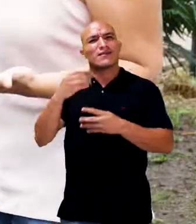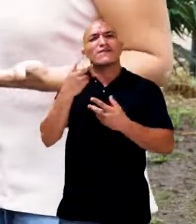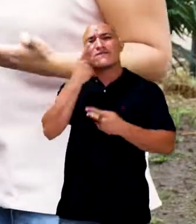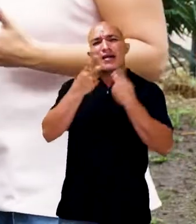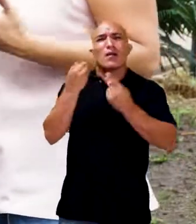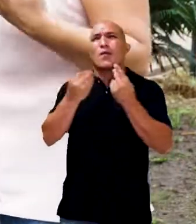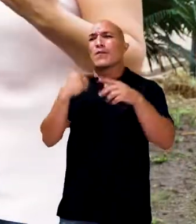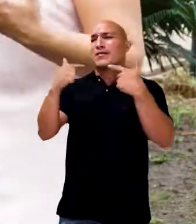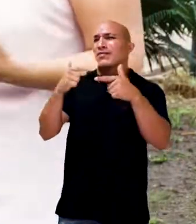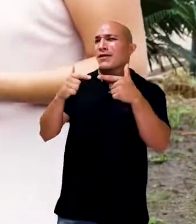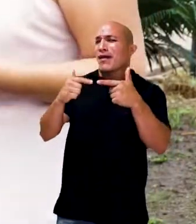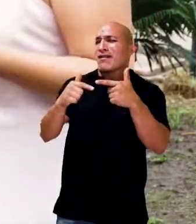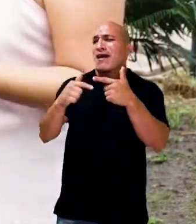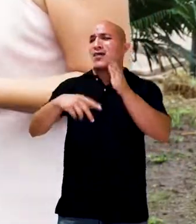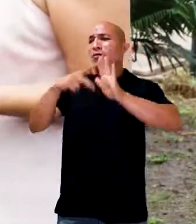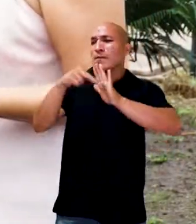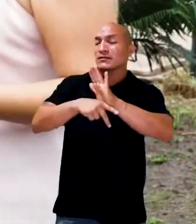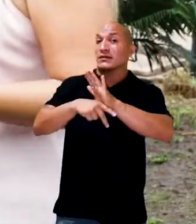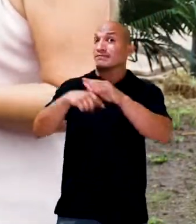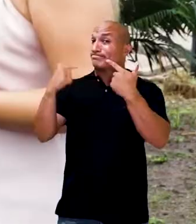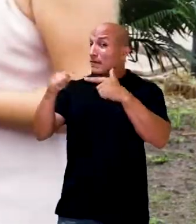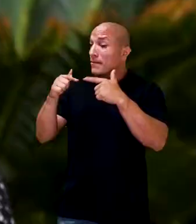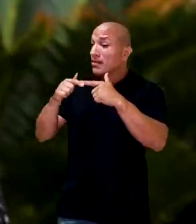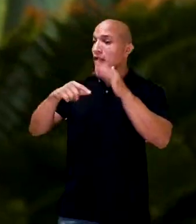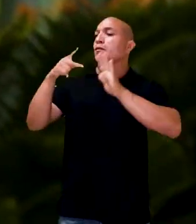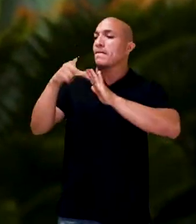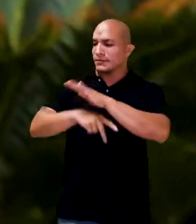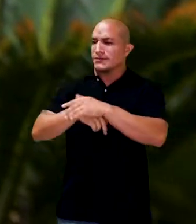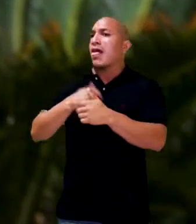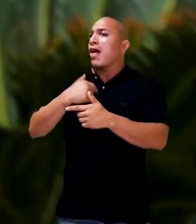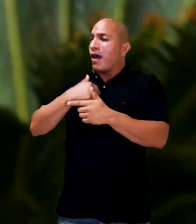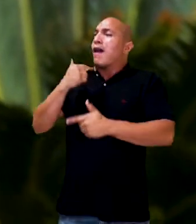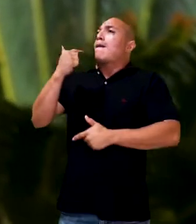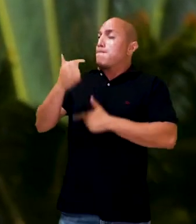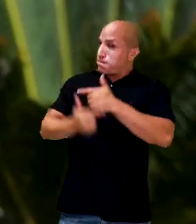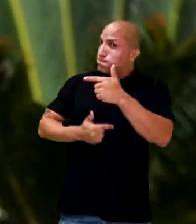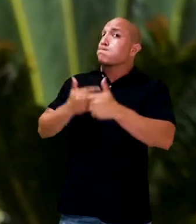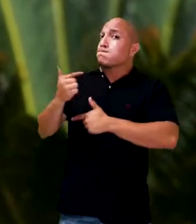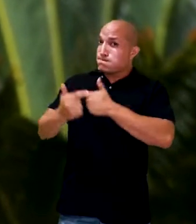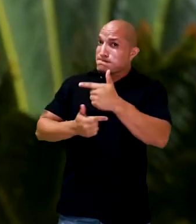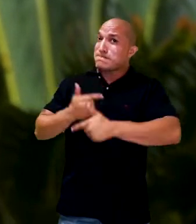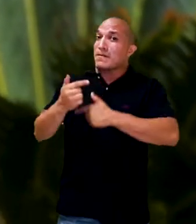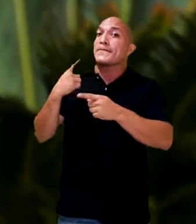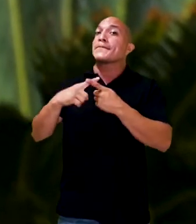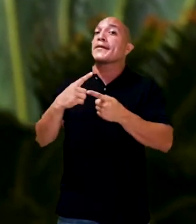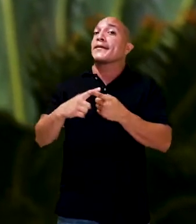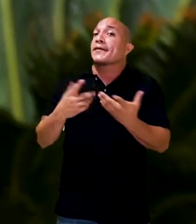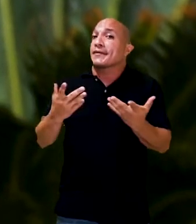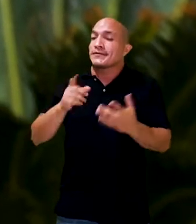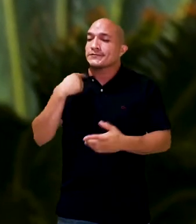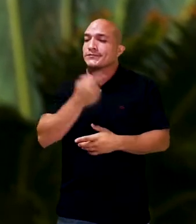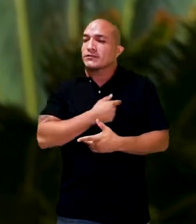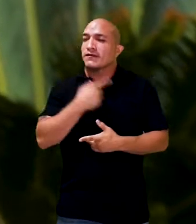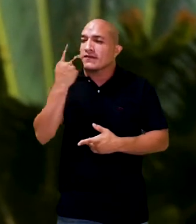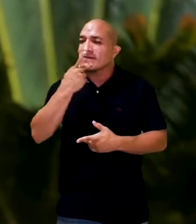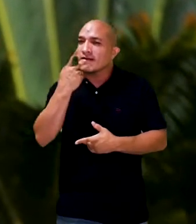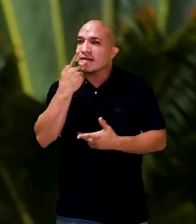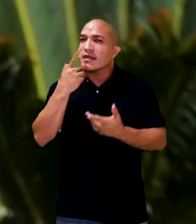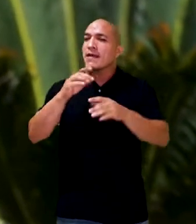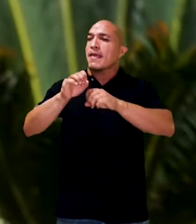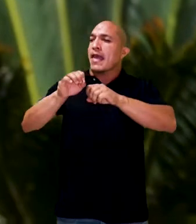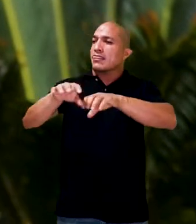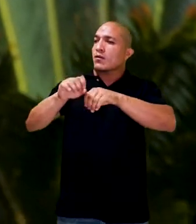Leiliane, fala pra gente como é que foi trabalhar no projeto. Trabalhar nesse projeto foi um desafio. Um desafio por quê?